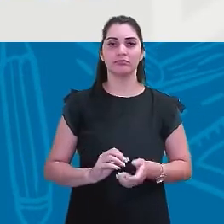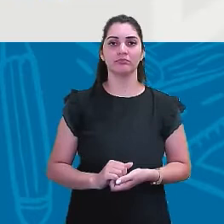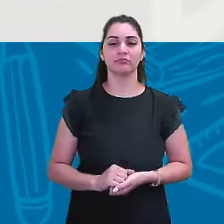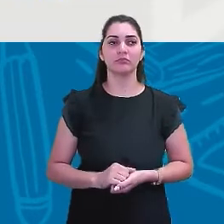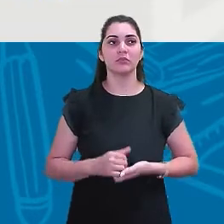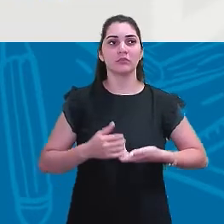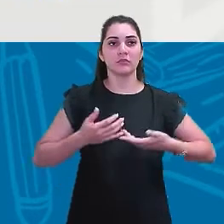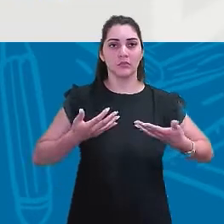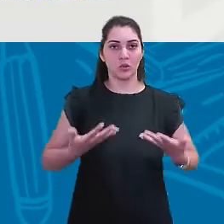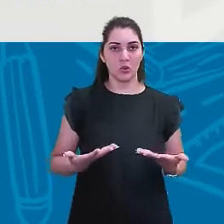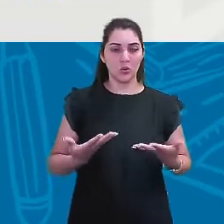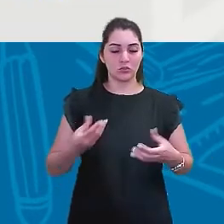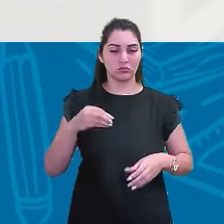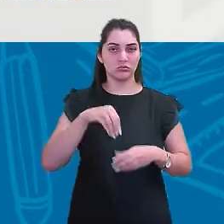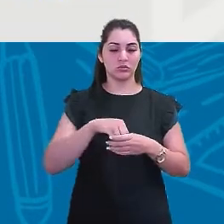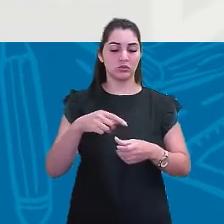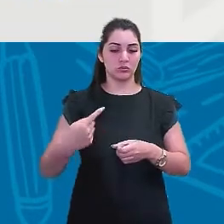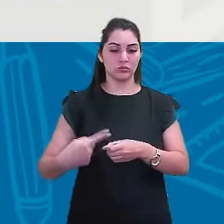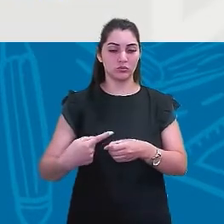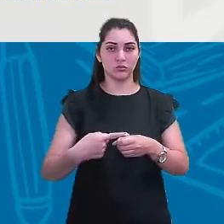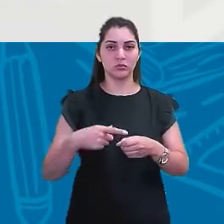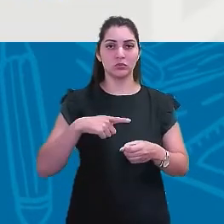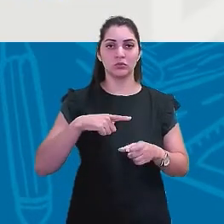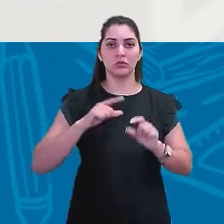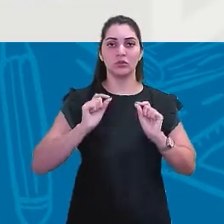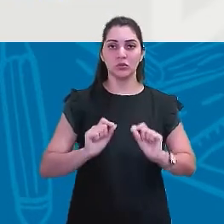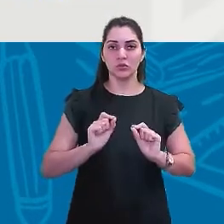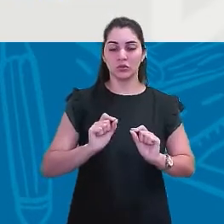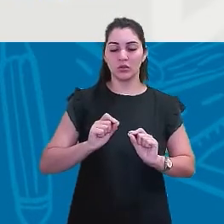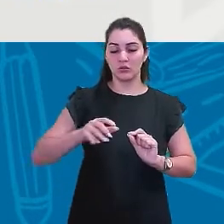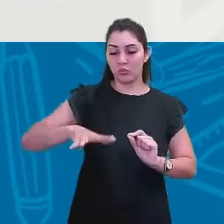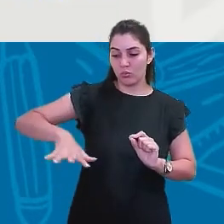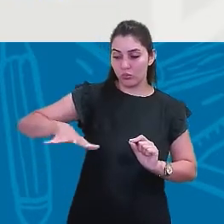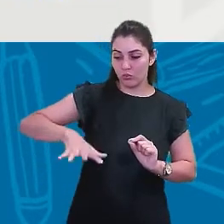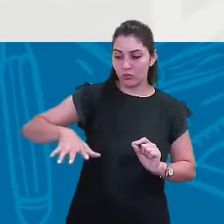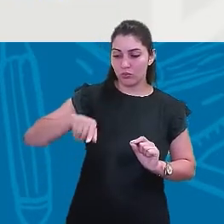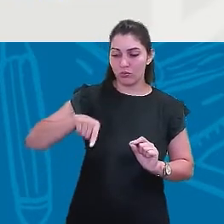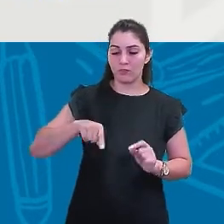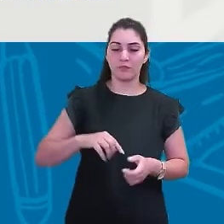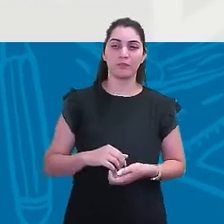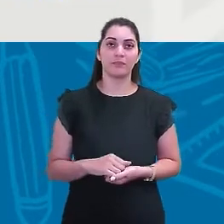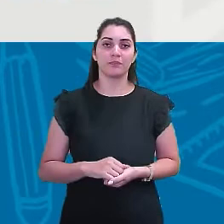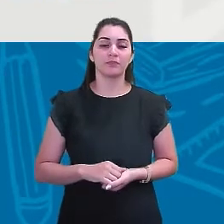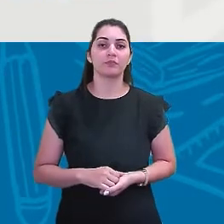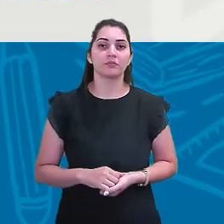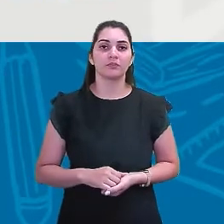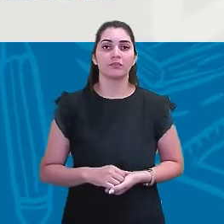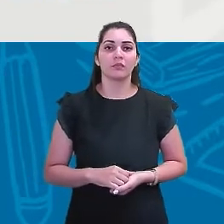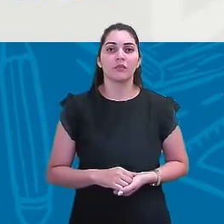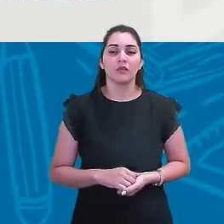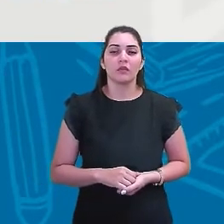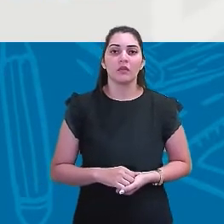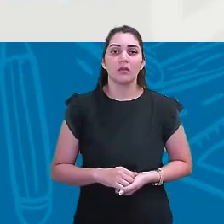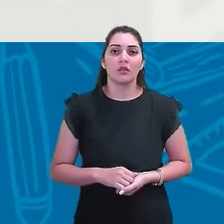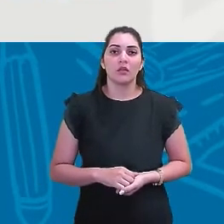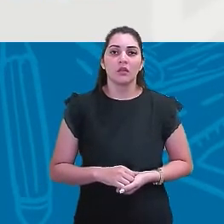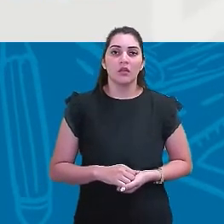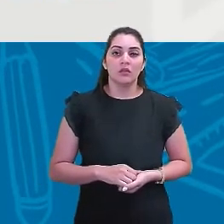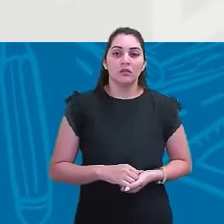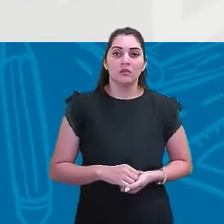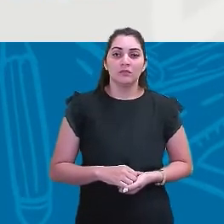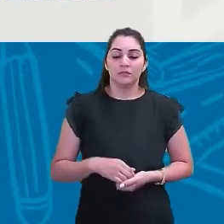E quando dentro do município você tem uma área, né? Que ela foi, ela passou por um processo, de